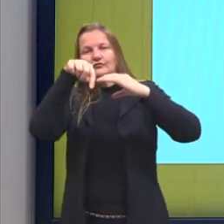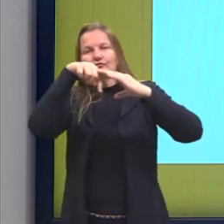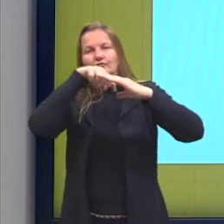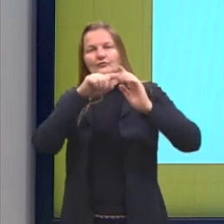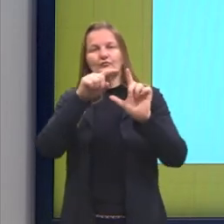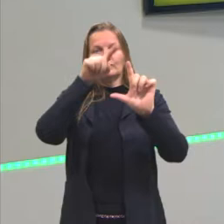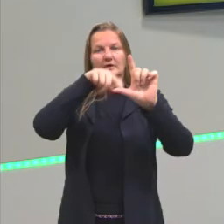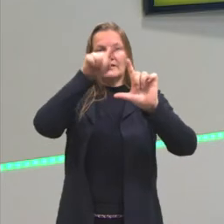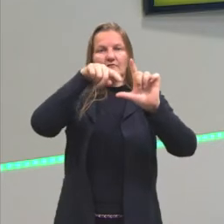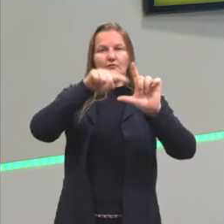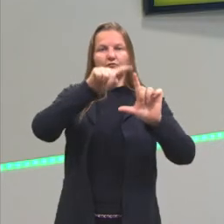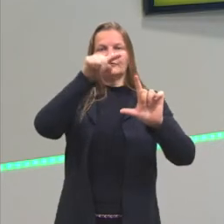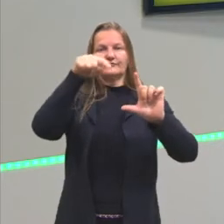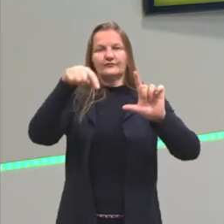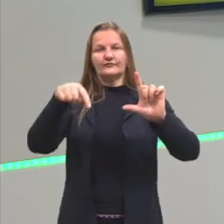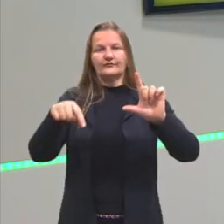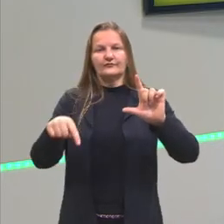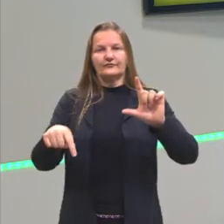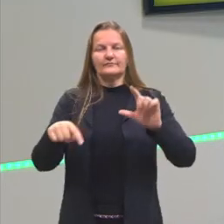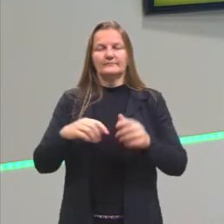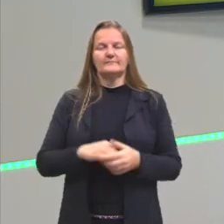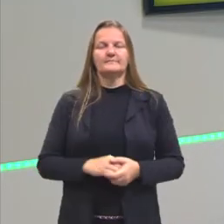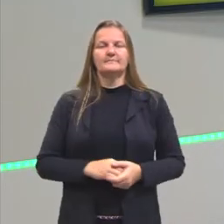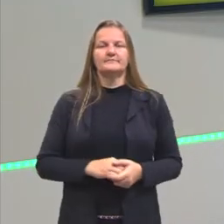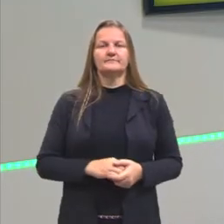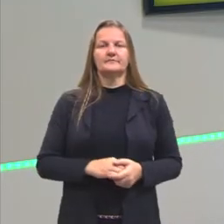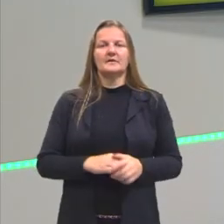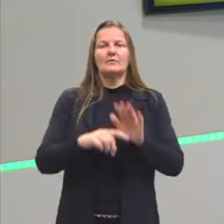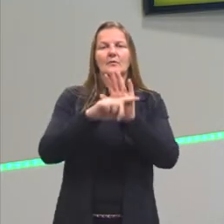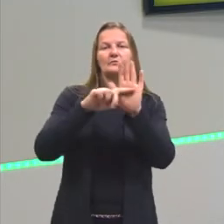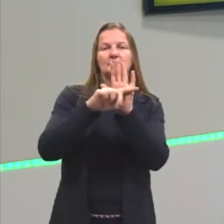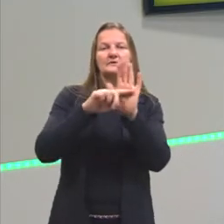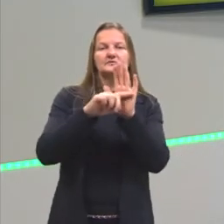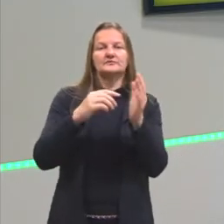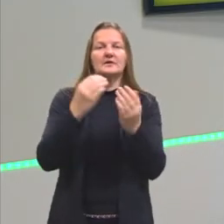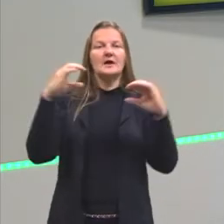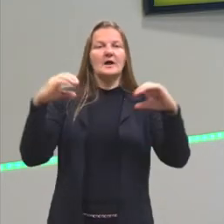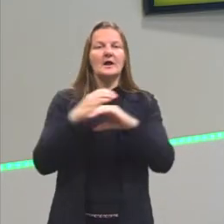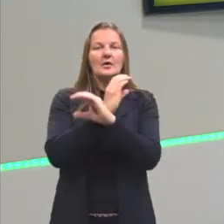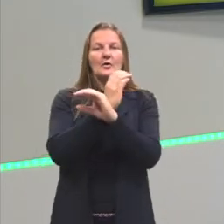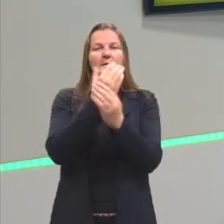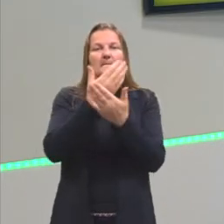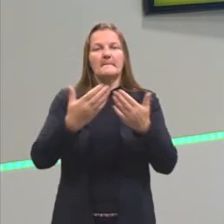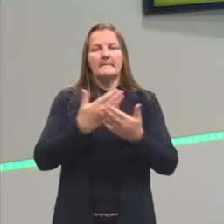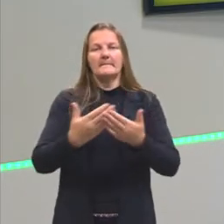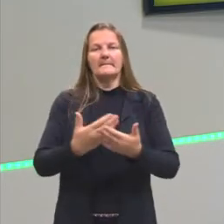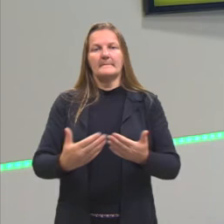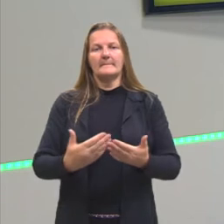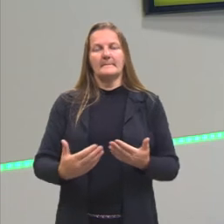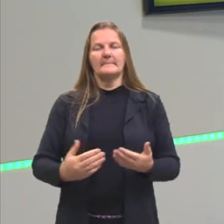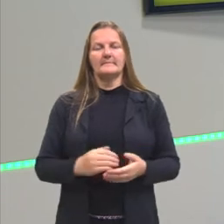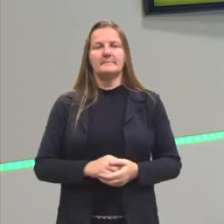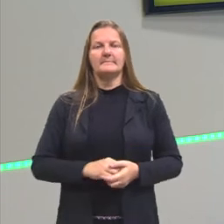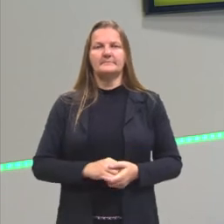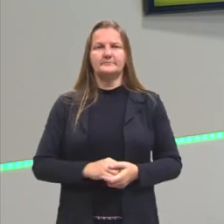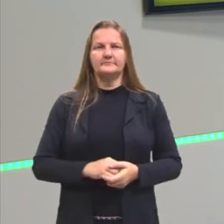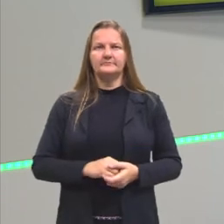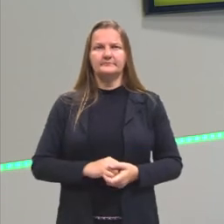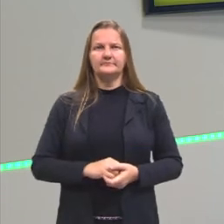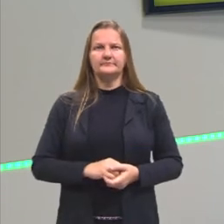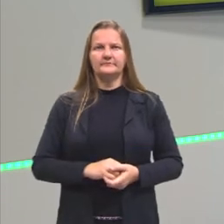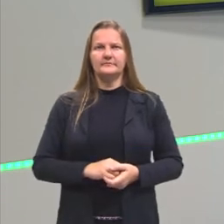perco algo, se eu fico negativa, né? Que é uma reação negativa, com ΔH negativo, eu vou